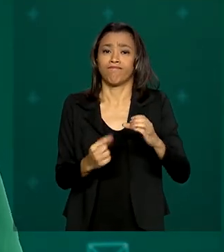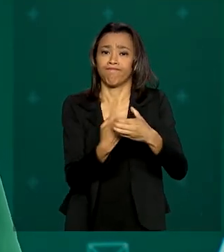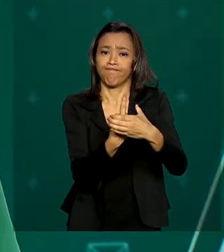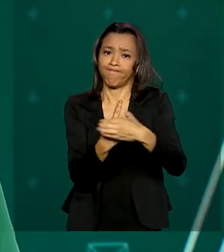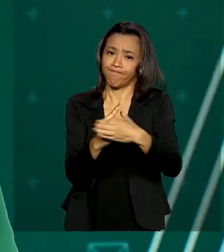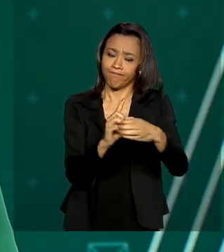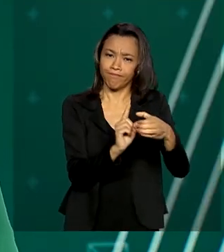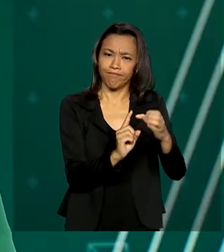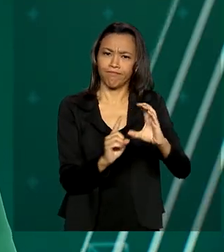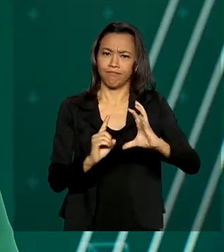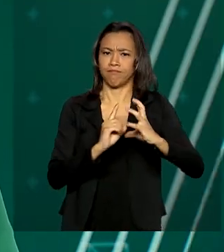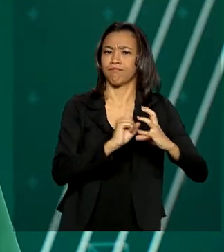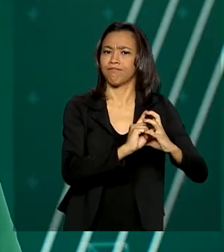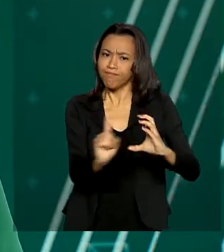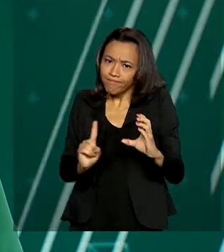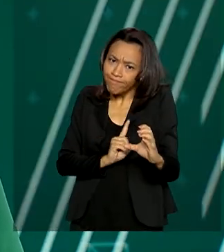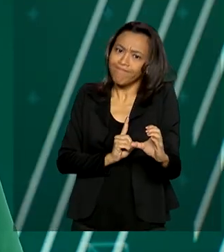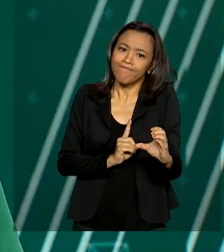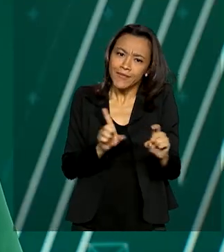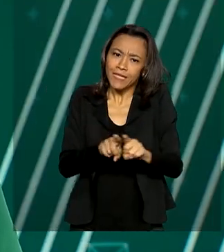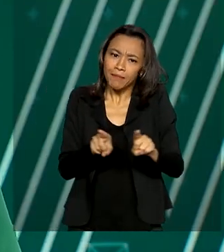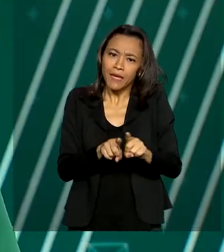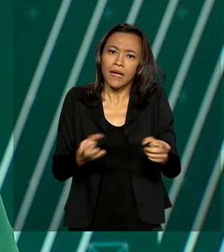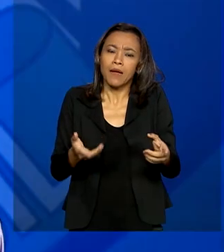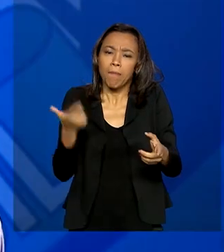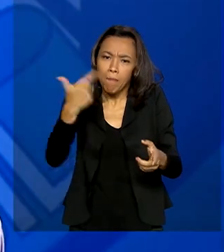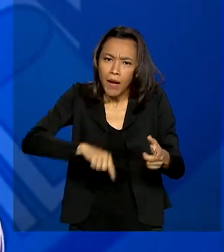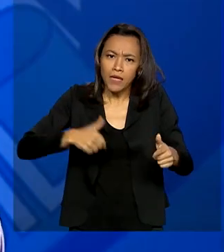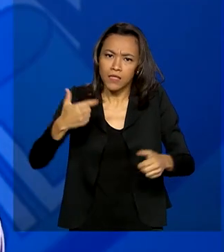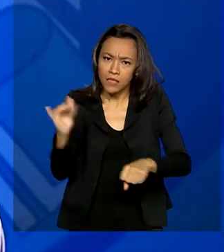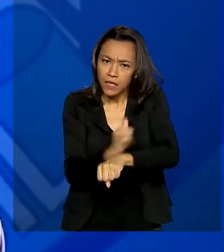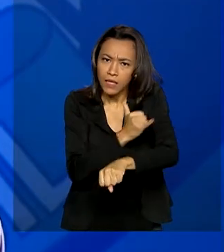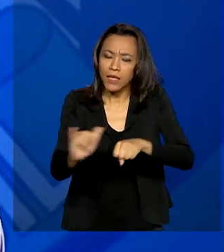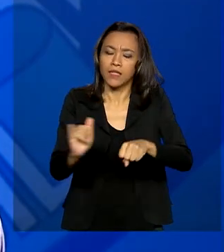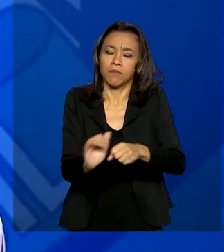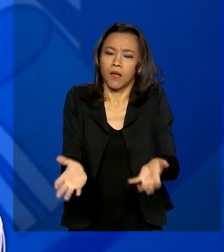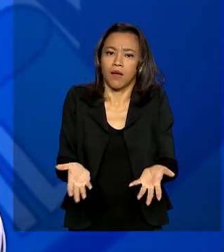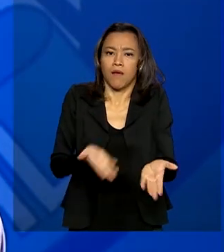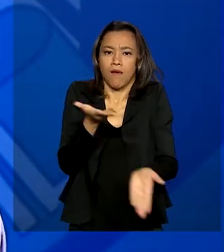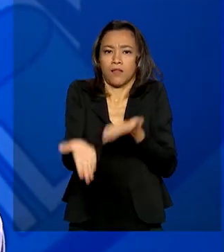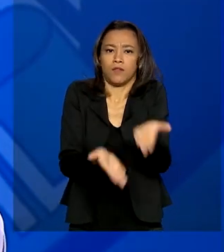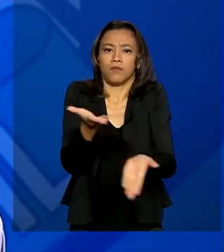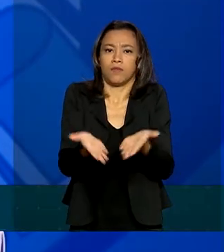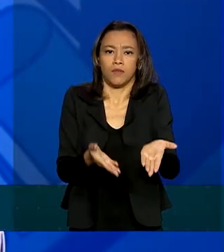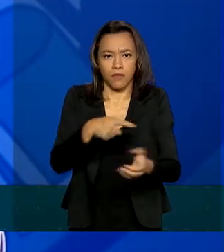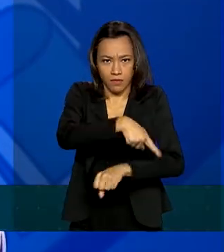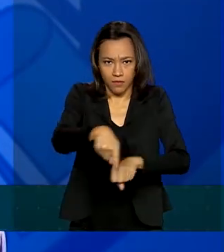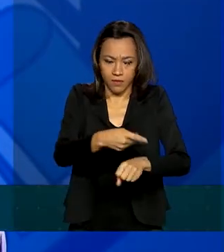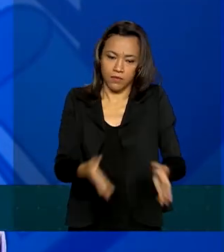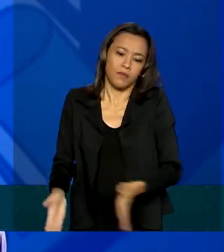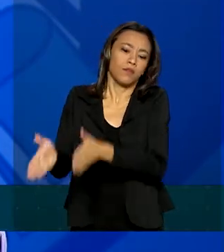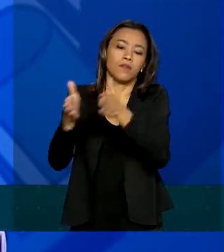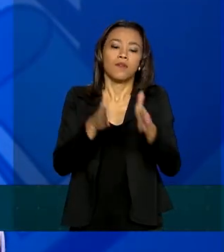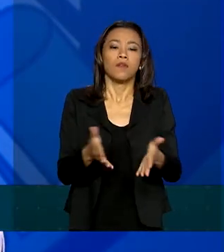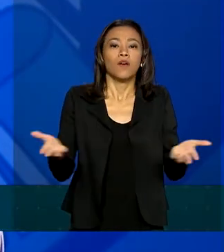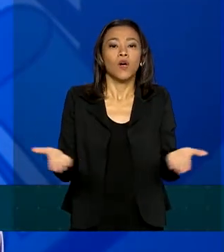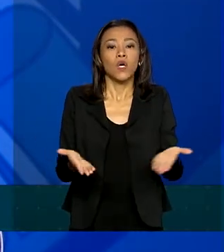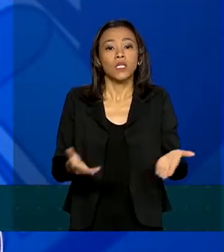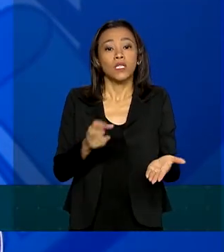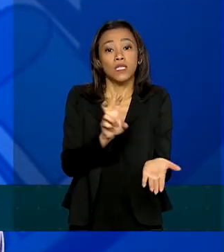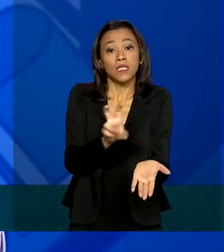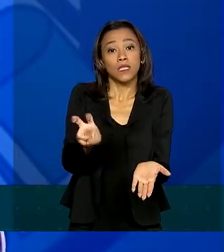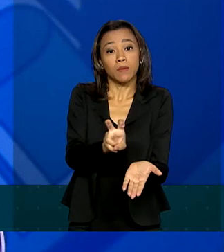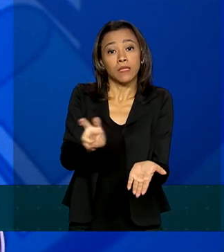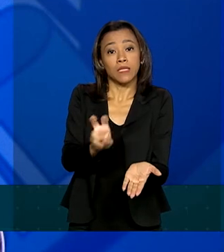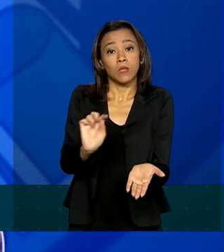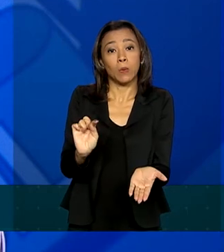ações para ampliar o atendimento no país. Nós temos hoje 55 mil leitos